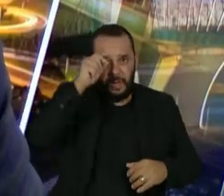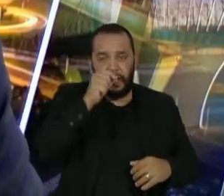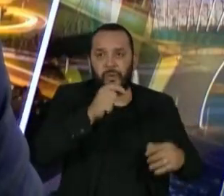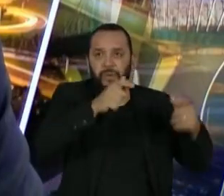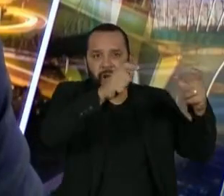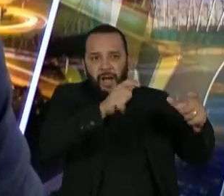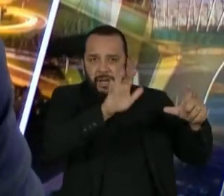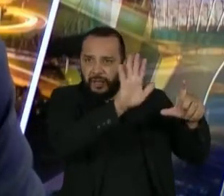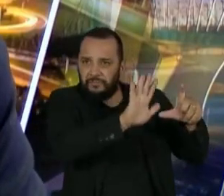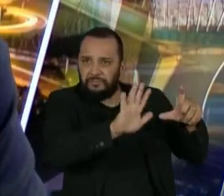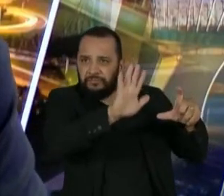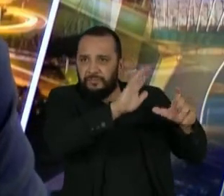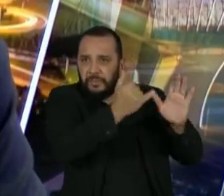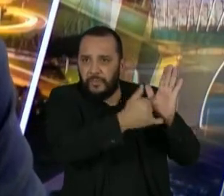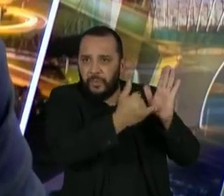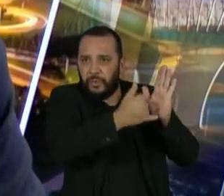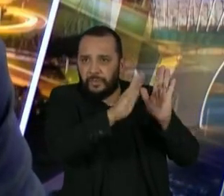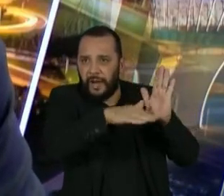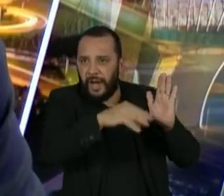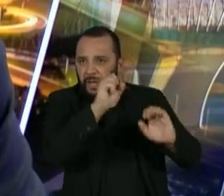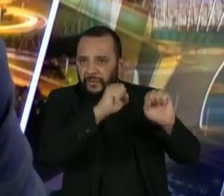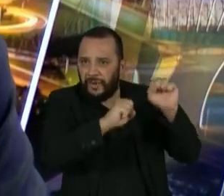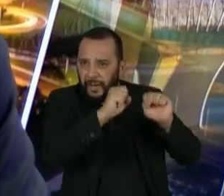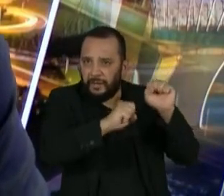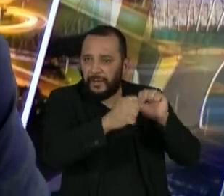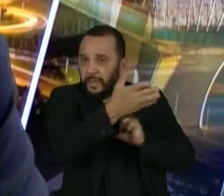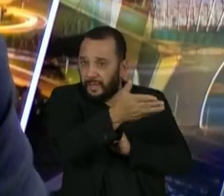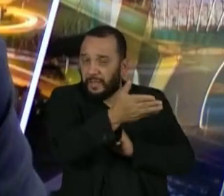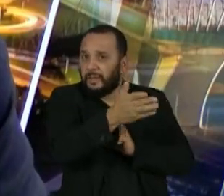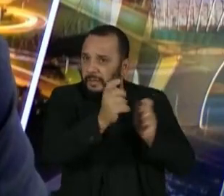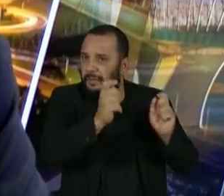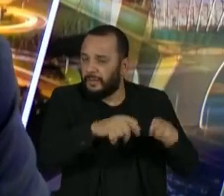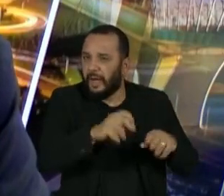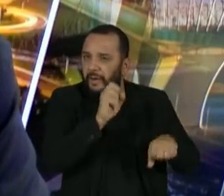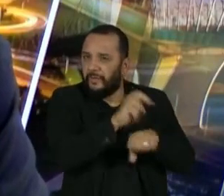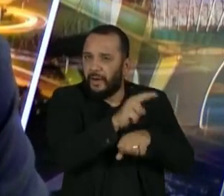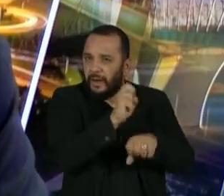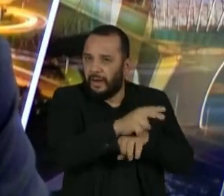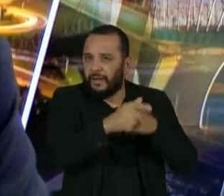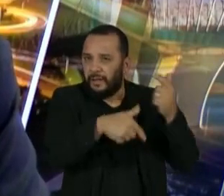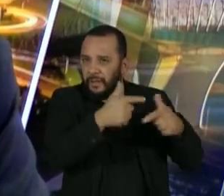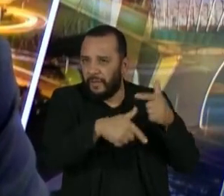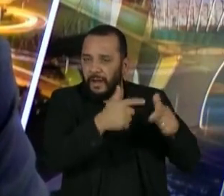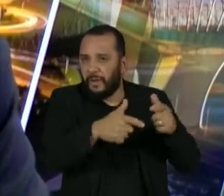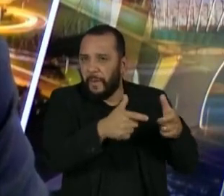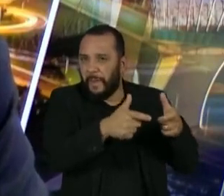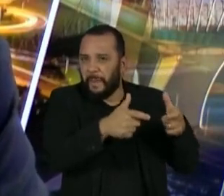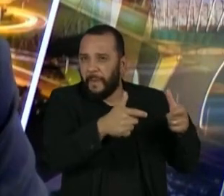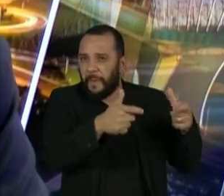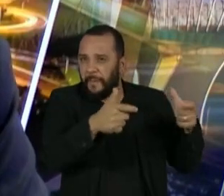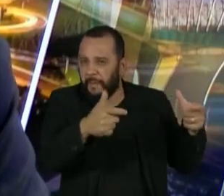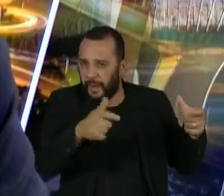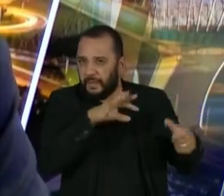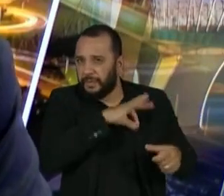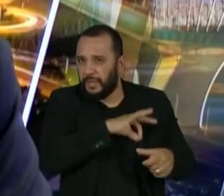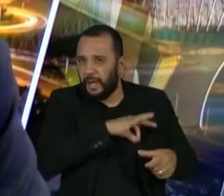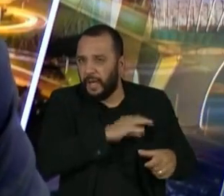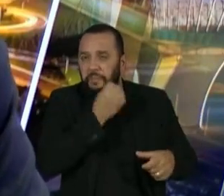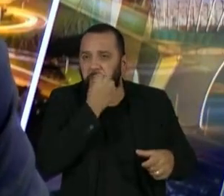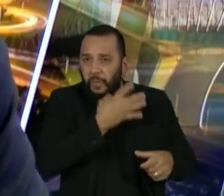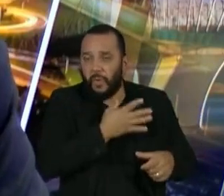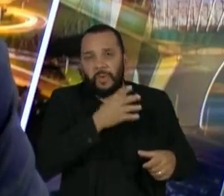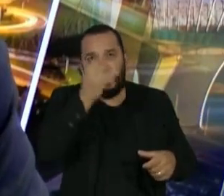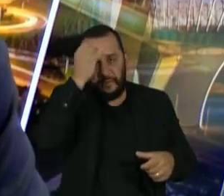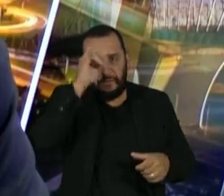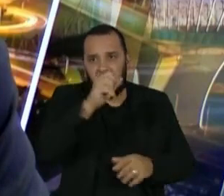de poder gerar emprego e renda sem fazer o desmatamento